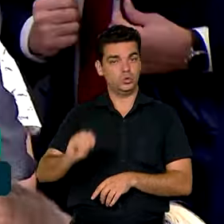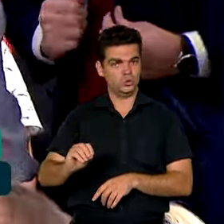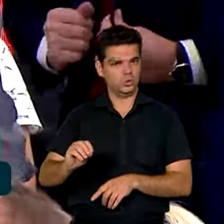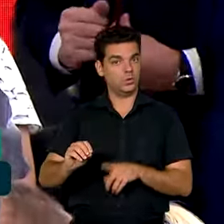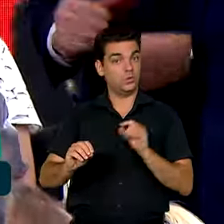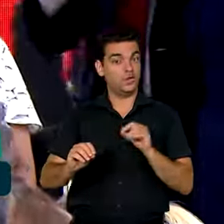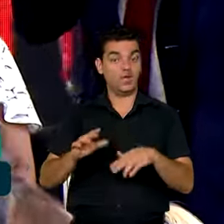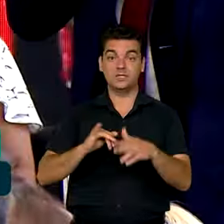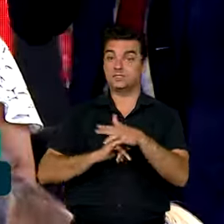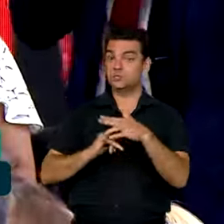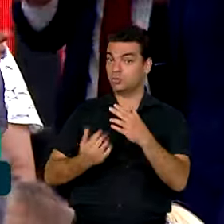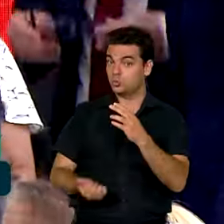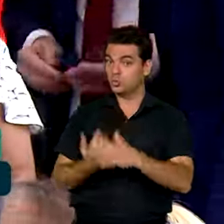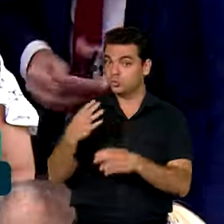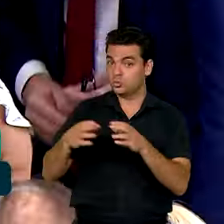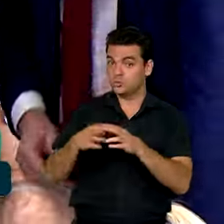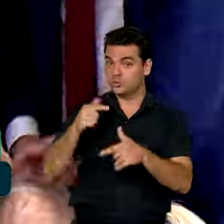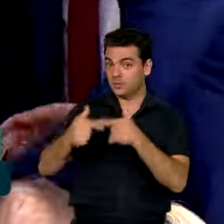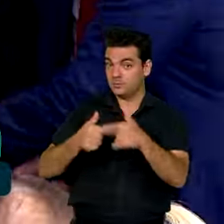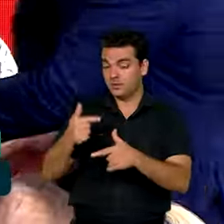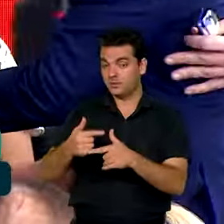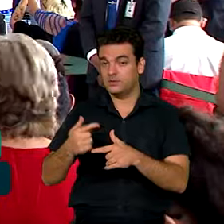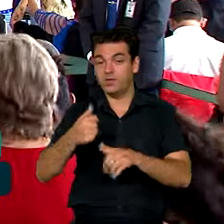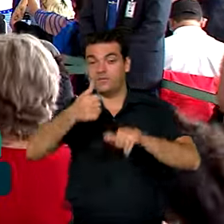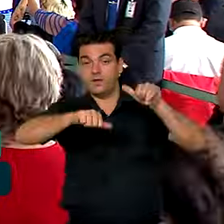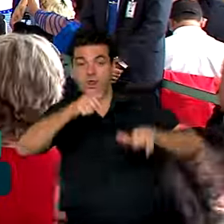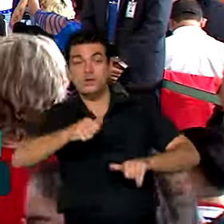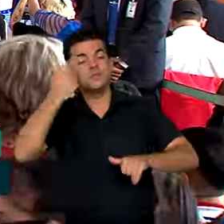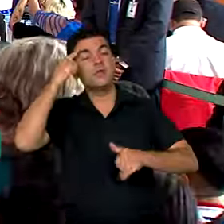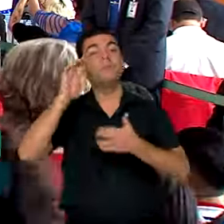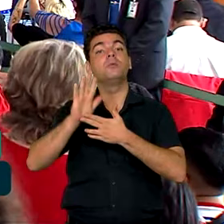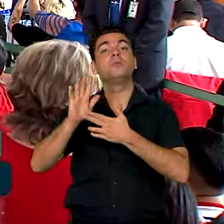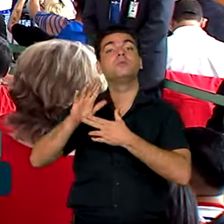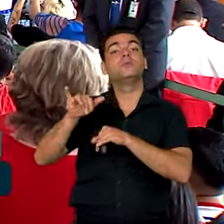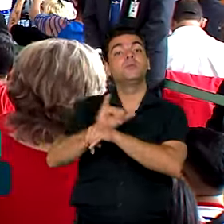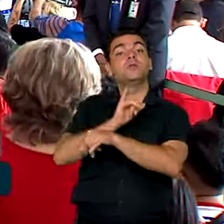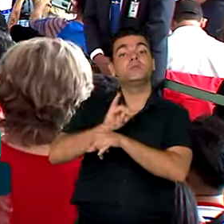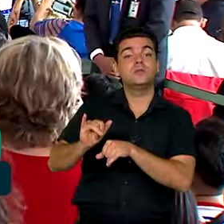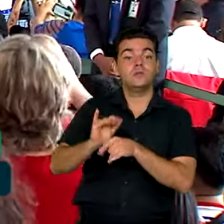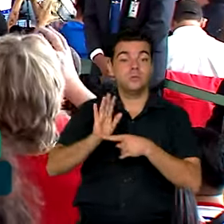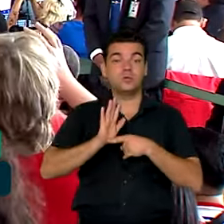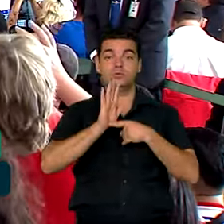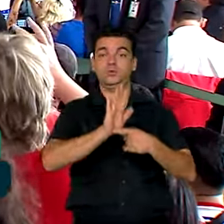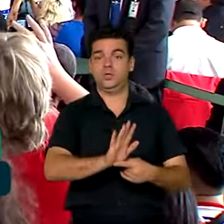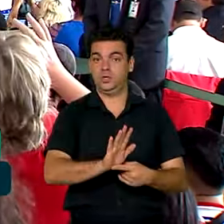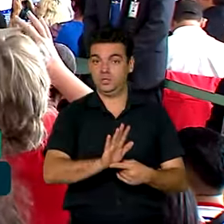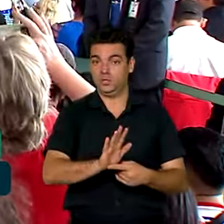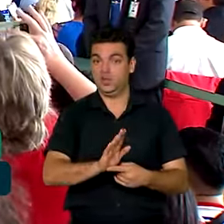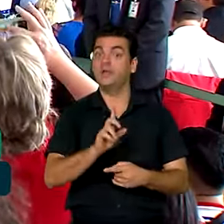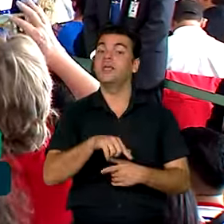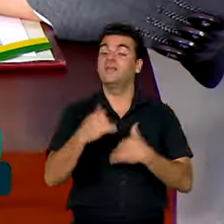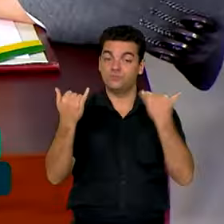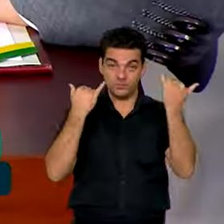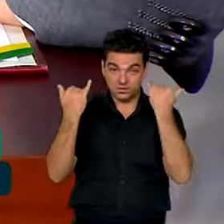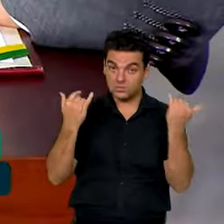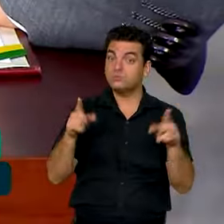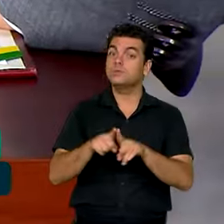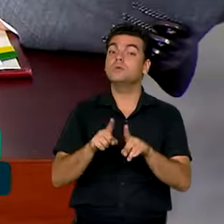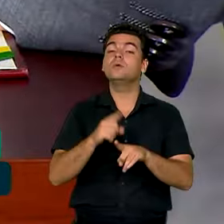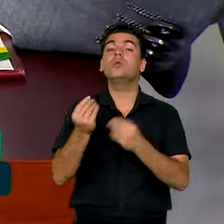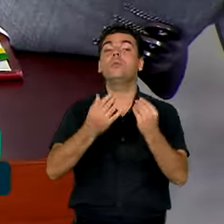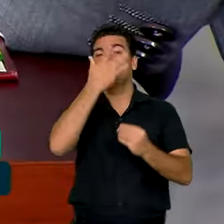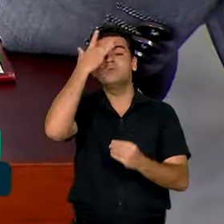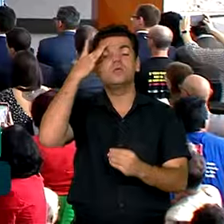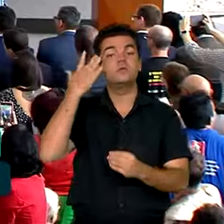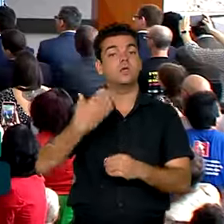instituição de um grupo de trabalho para avaliar e propor metodologias para a produção de informações sobre a